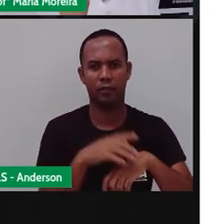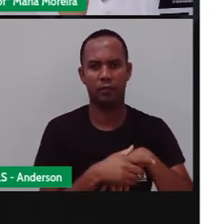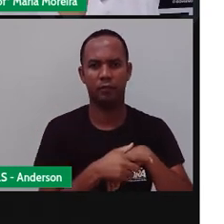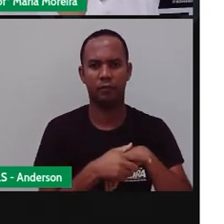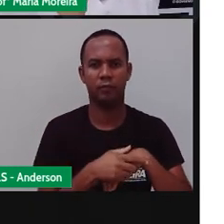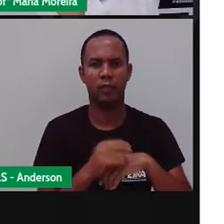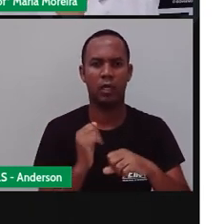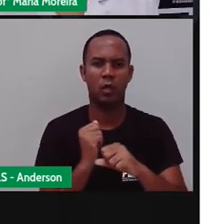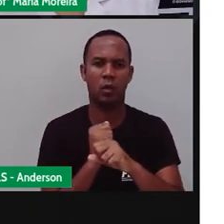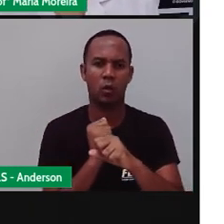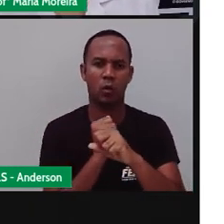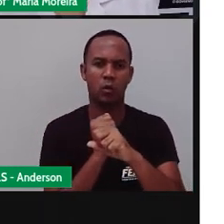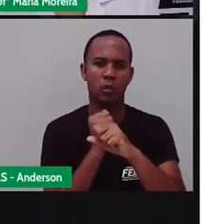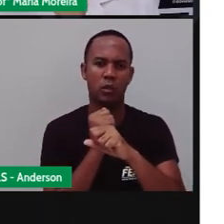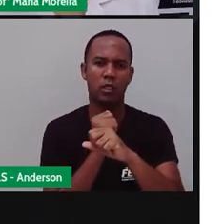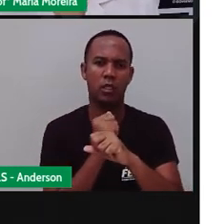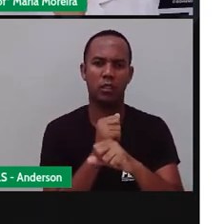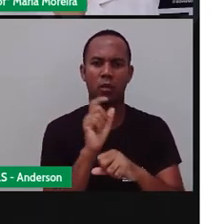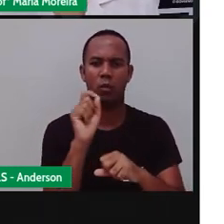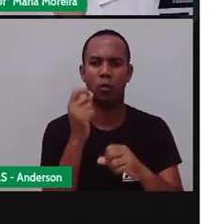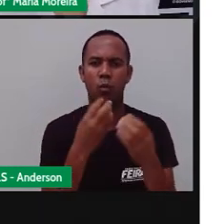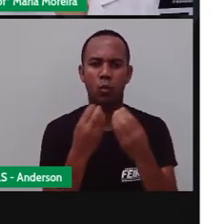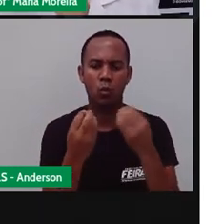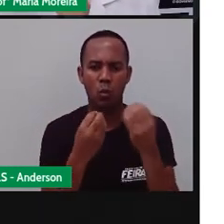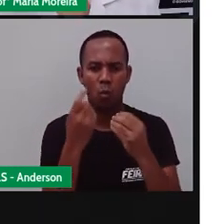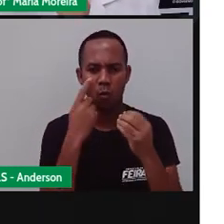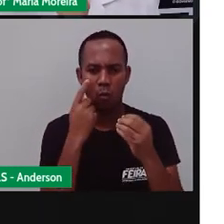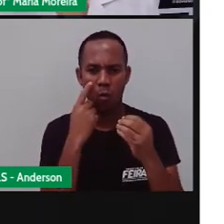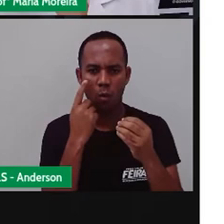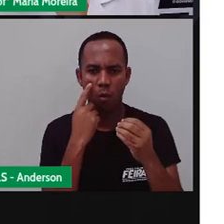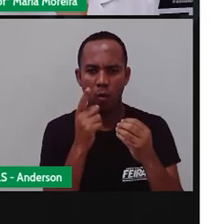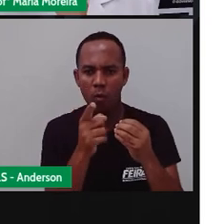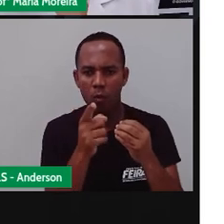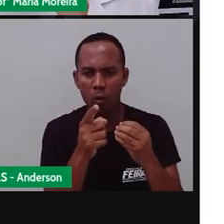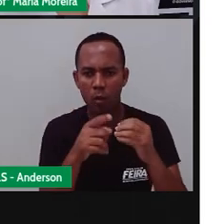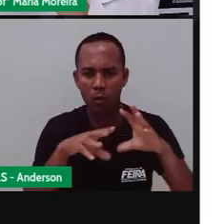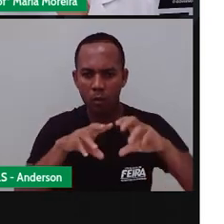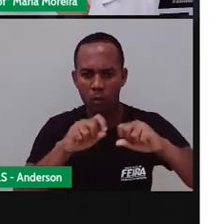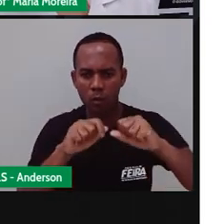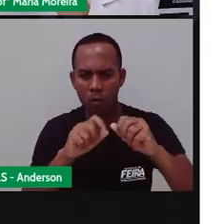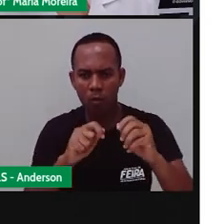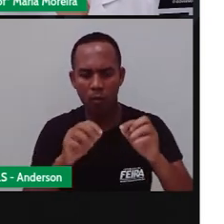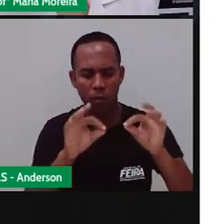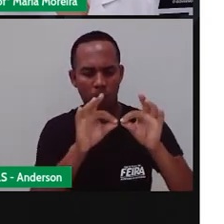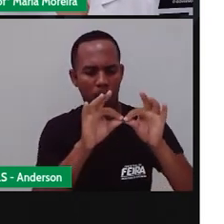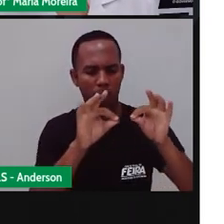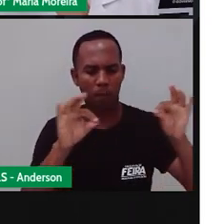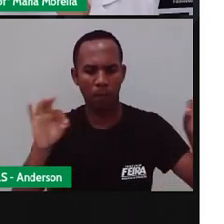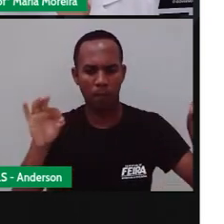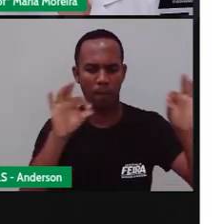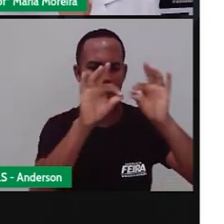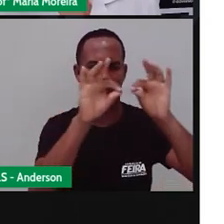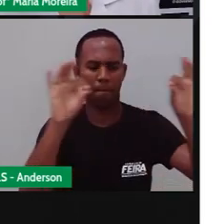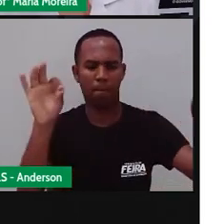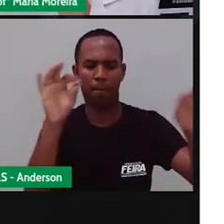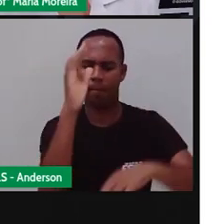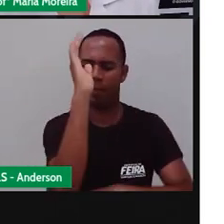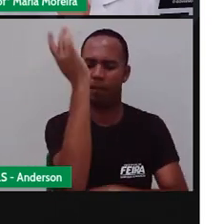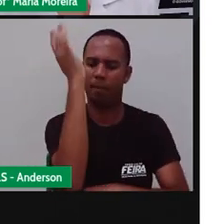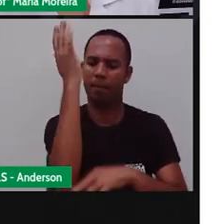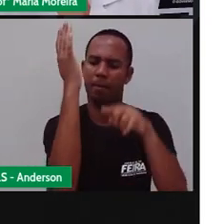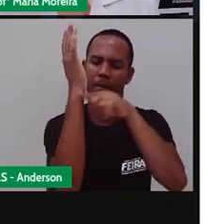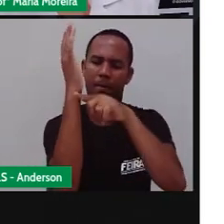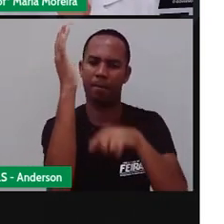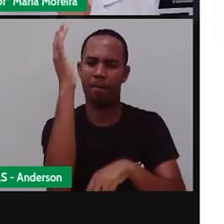A construção de pau-a-pique ou taipa, como você preferir, é feita por meio do entrelaçamento, o quê? De madeiras. Perceba